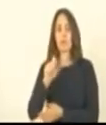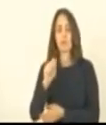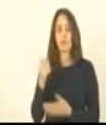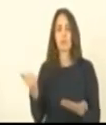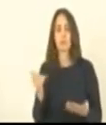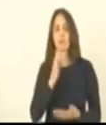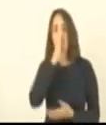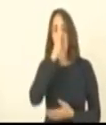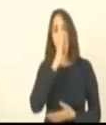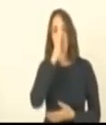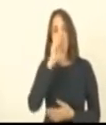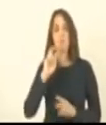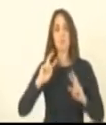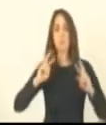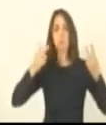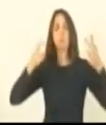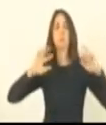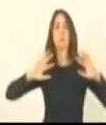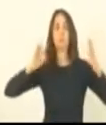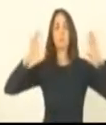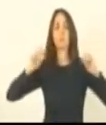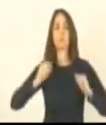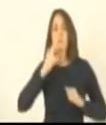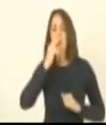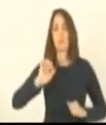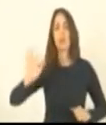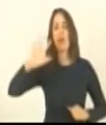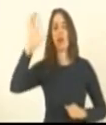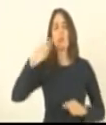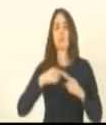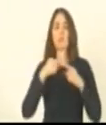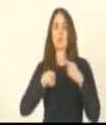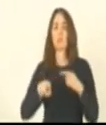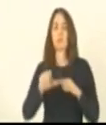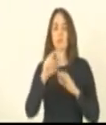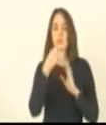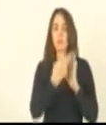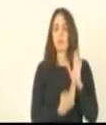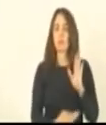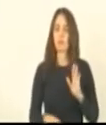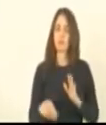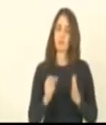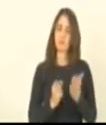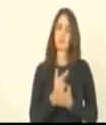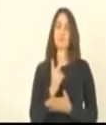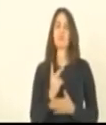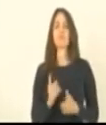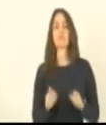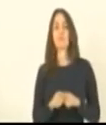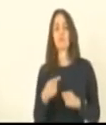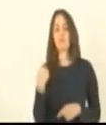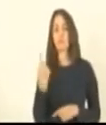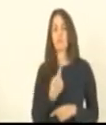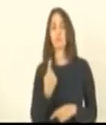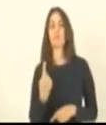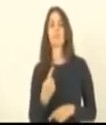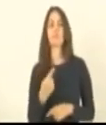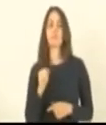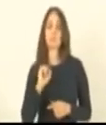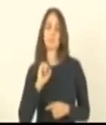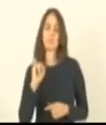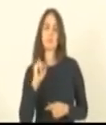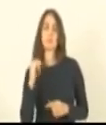abusiva do ponto de vista do CDC do código de defesa do consumidor e nós estaremos aqui deputada Raquel se vier a propor